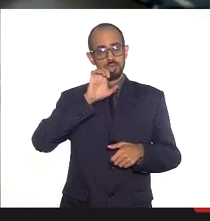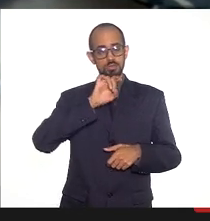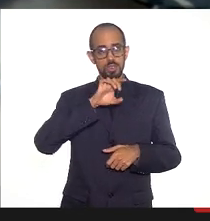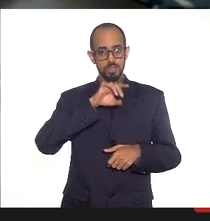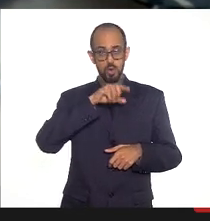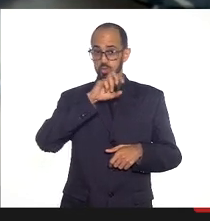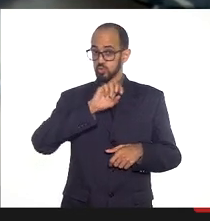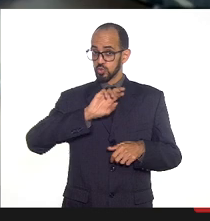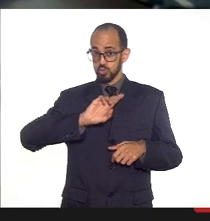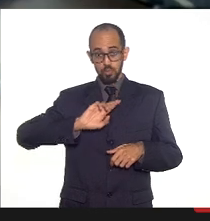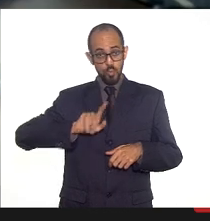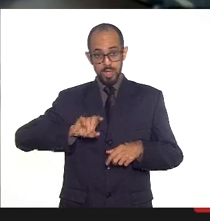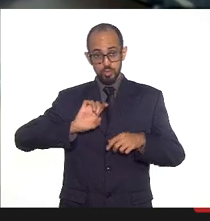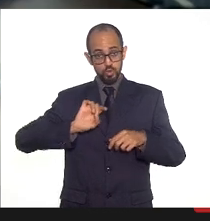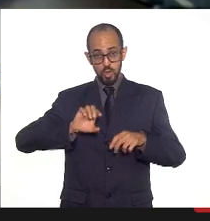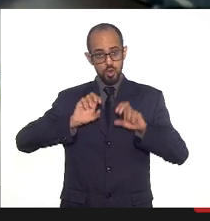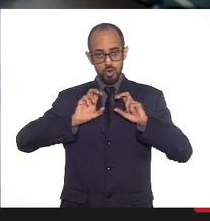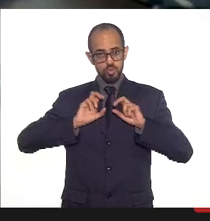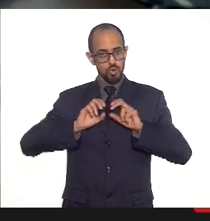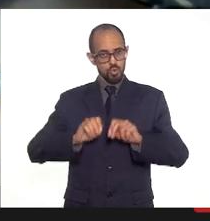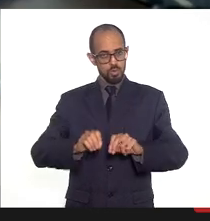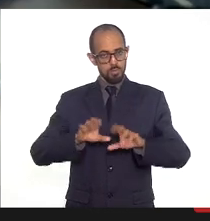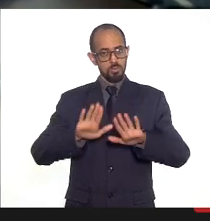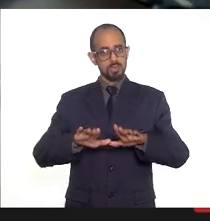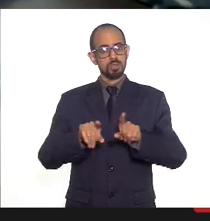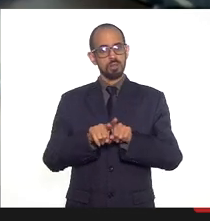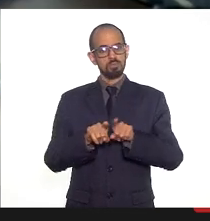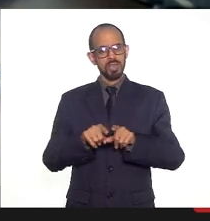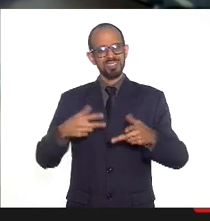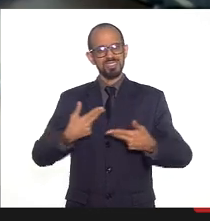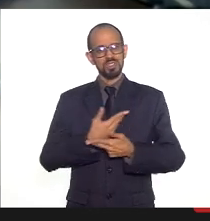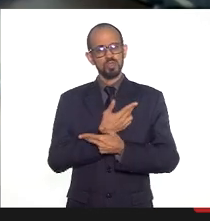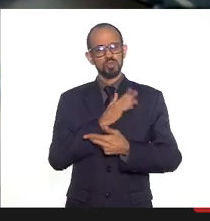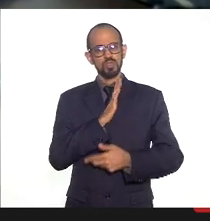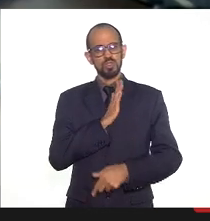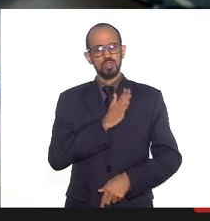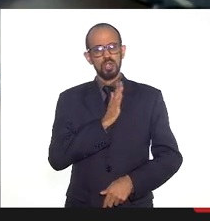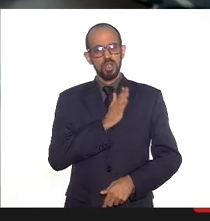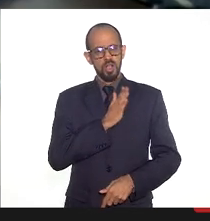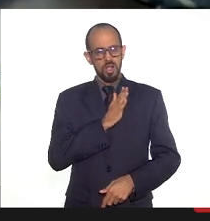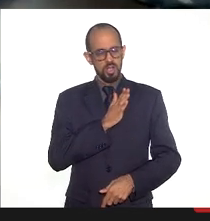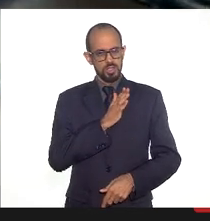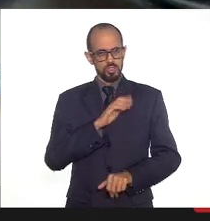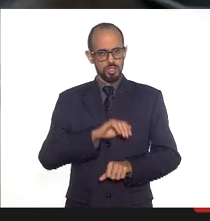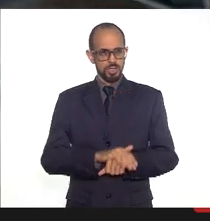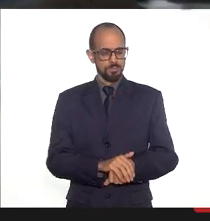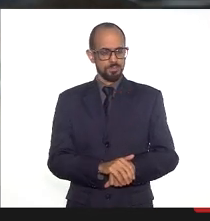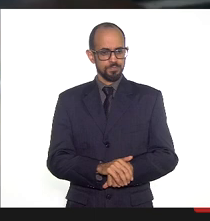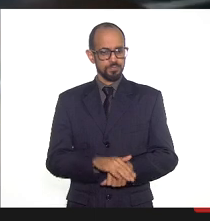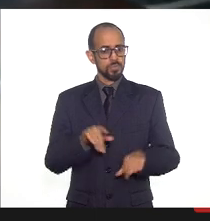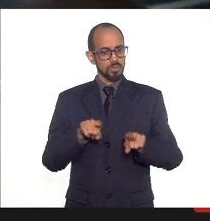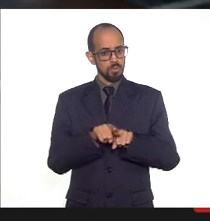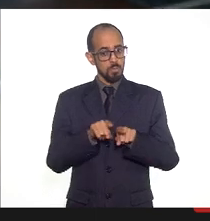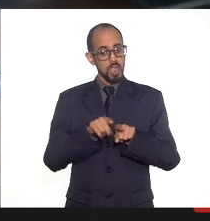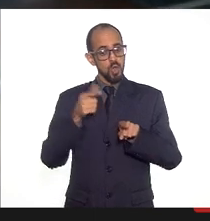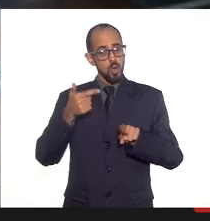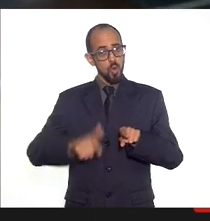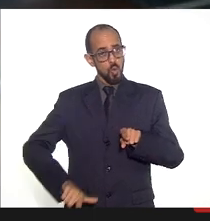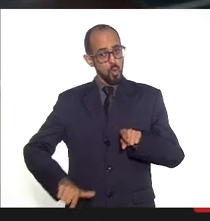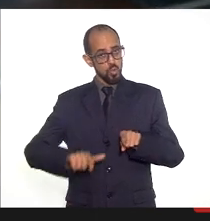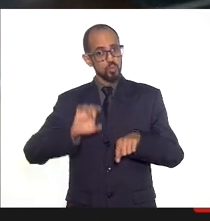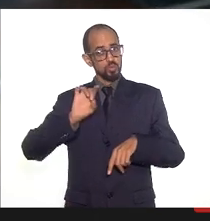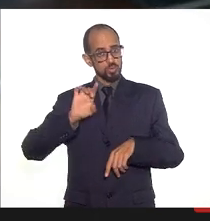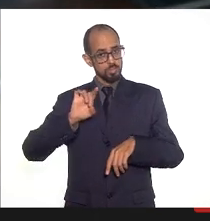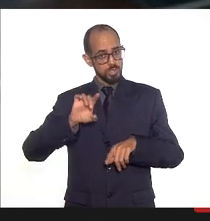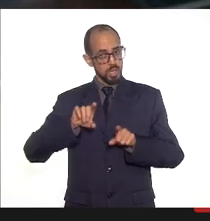oncologia, mas também sobre a cirurgia cardiovascular, os procedimentos cardiovasculares. assim como outros especializados também,